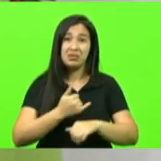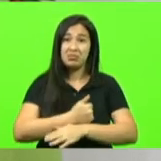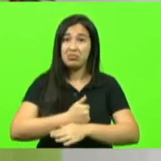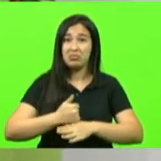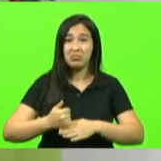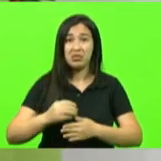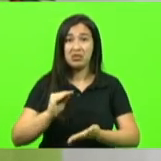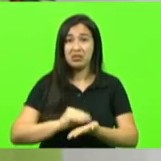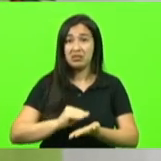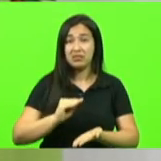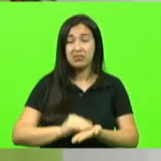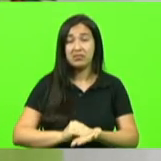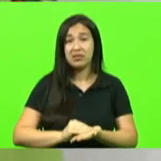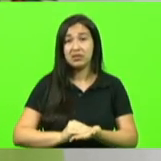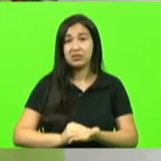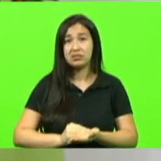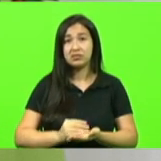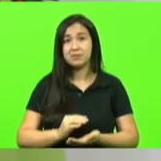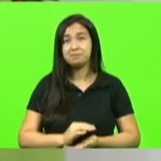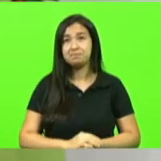não dê a palavra para o homem